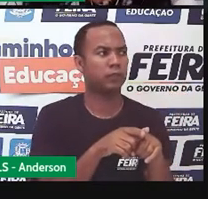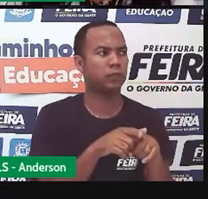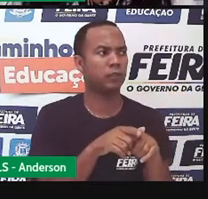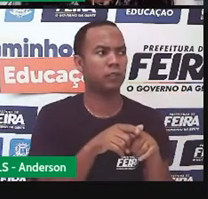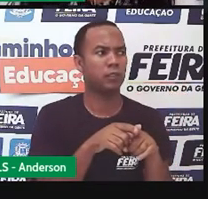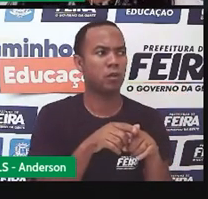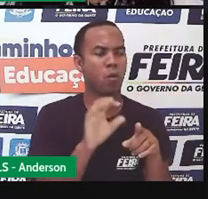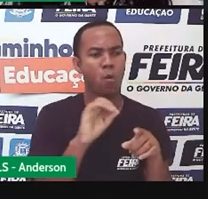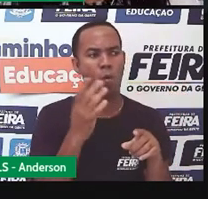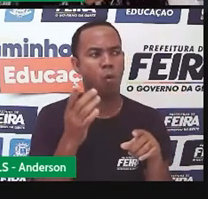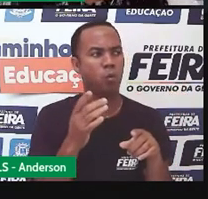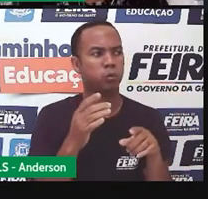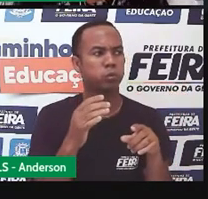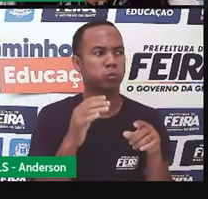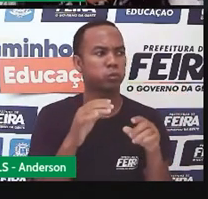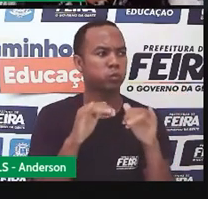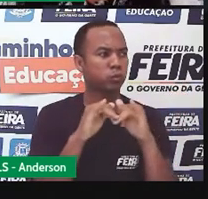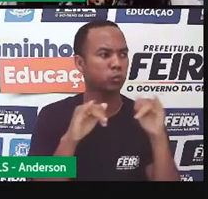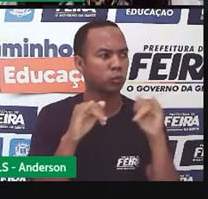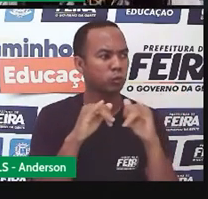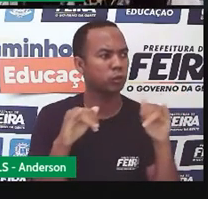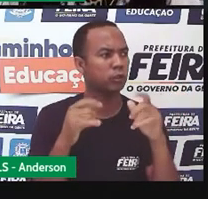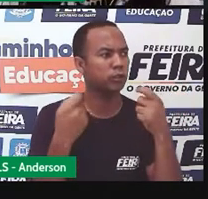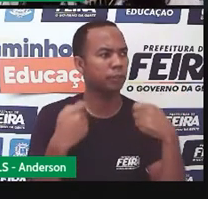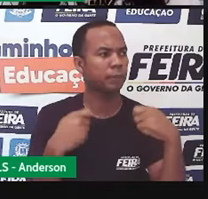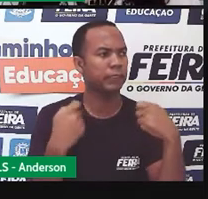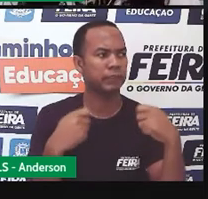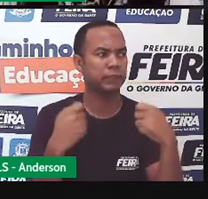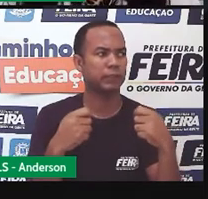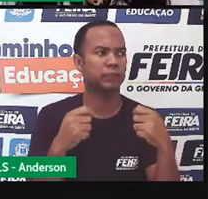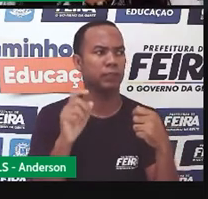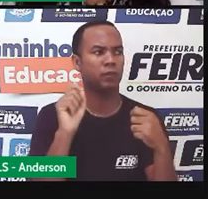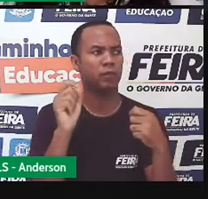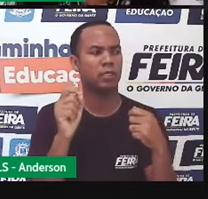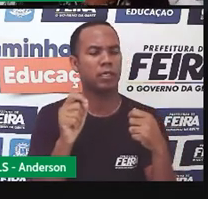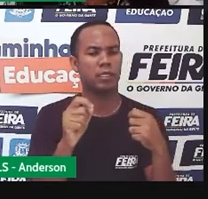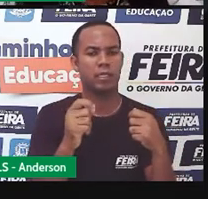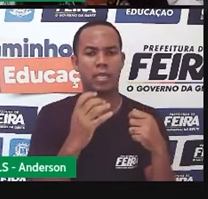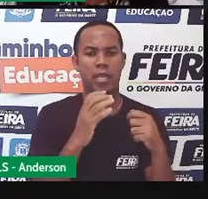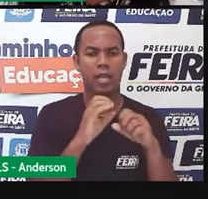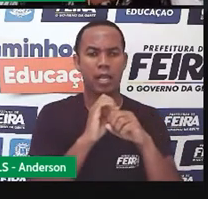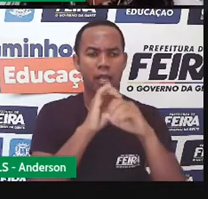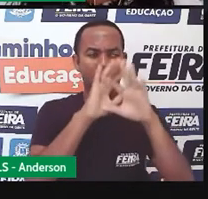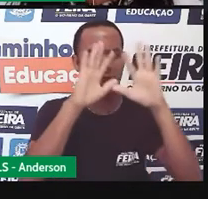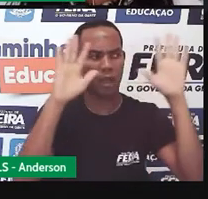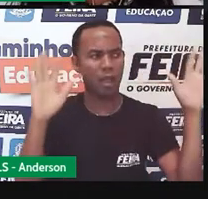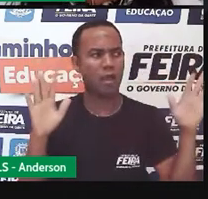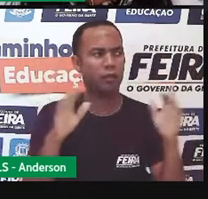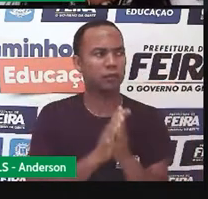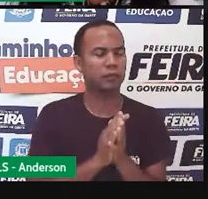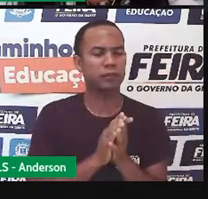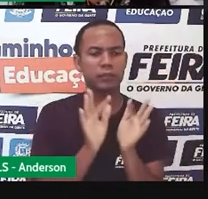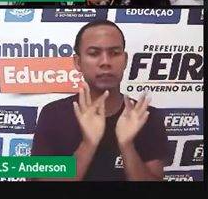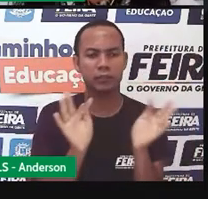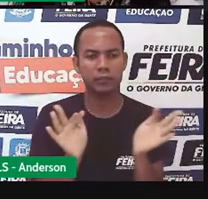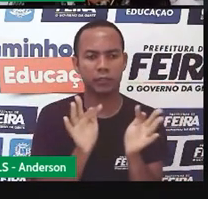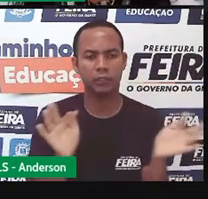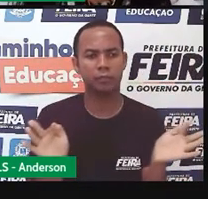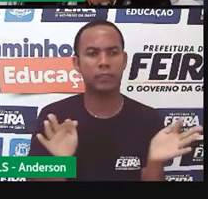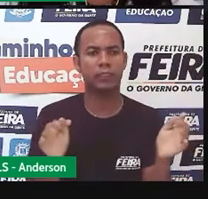num site. A notícia precisa ser passada de forma clara, simples,